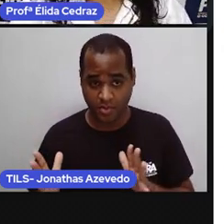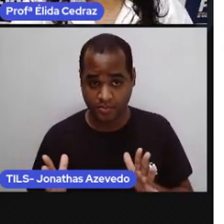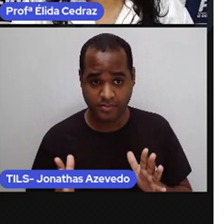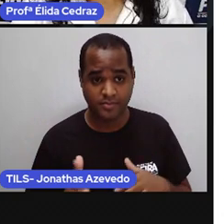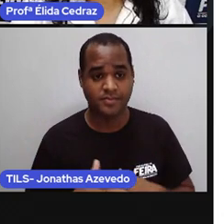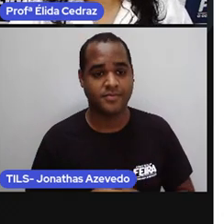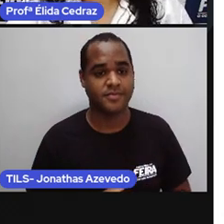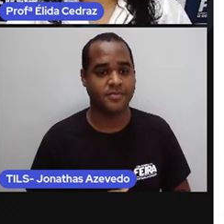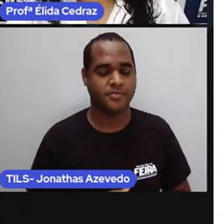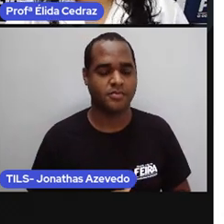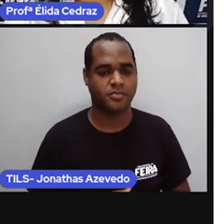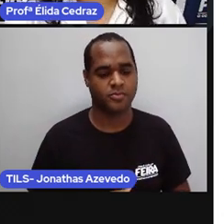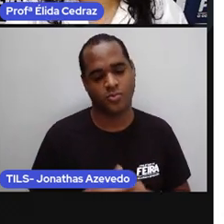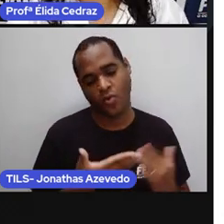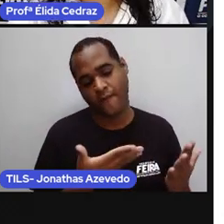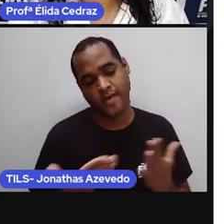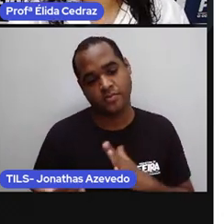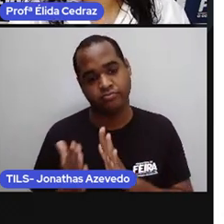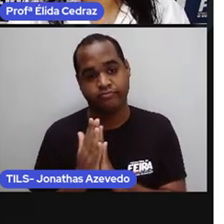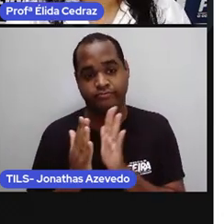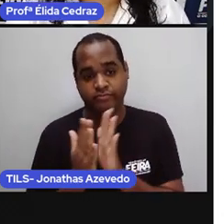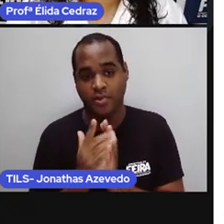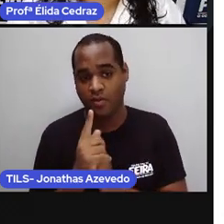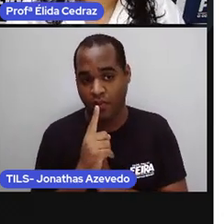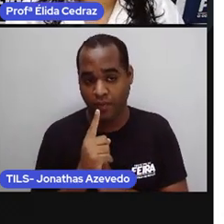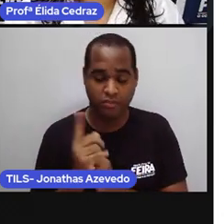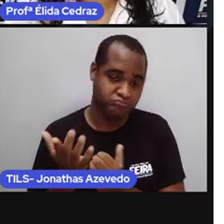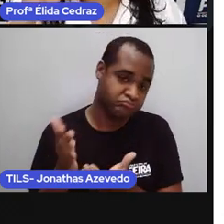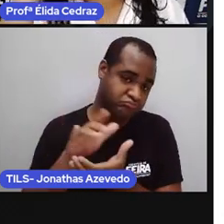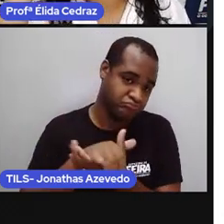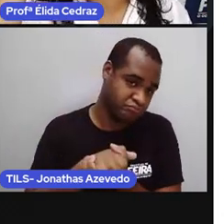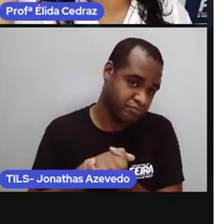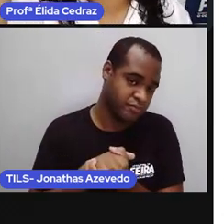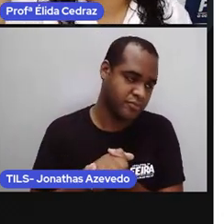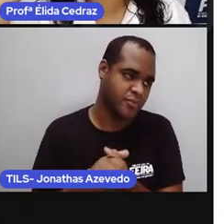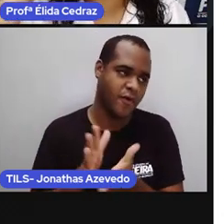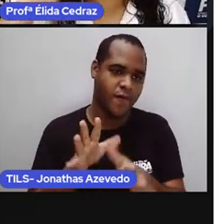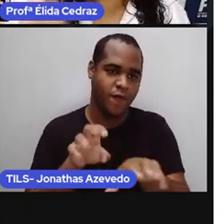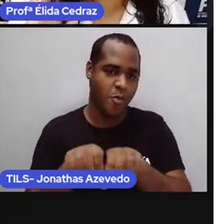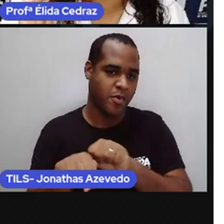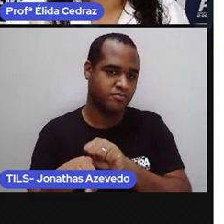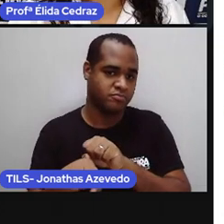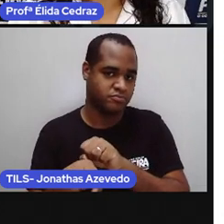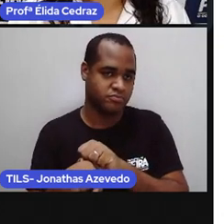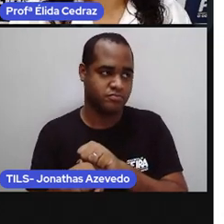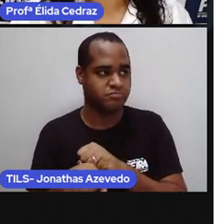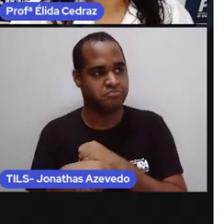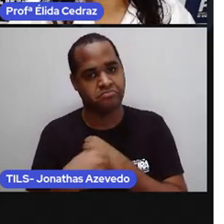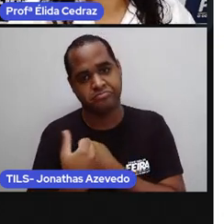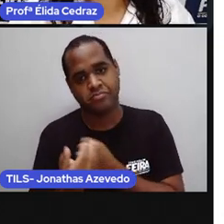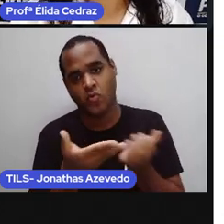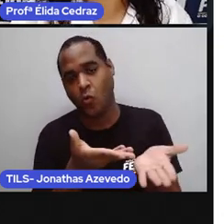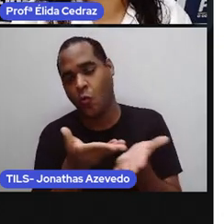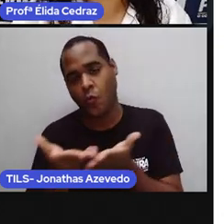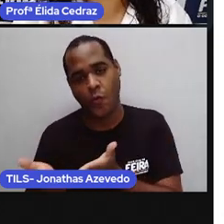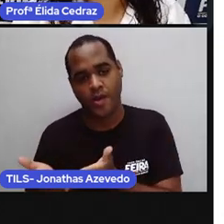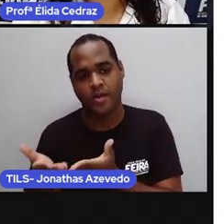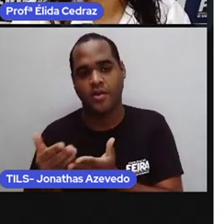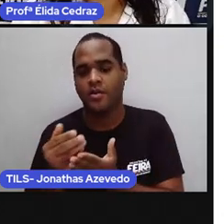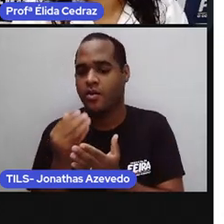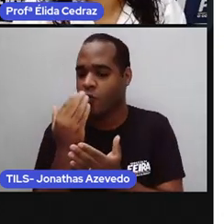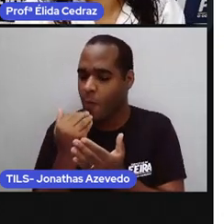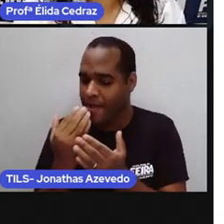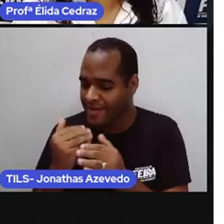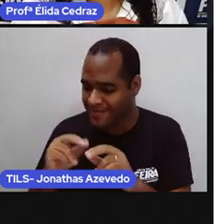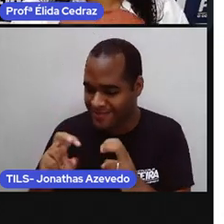Foi convite para aniversário, para casamento, para formatura? Um convite para um piquenique